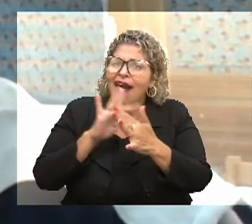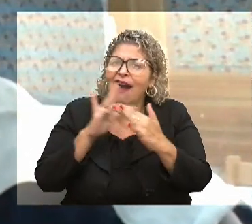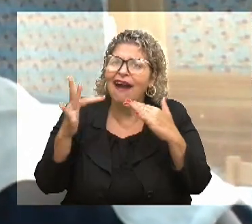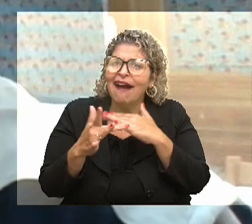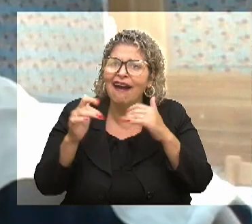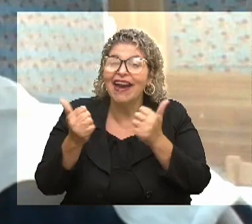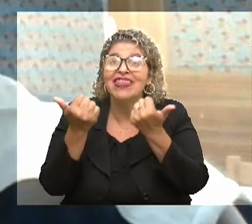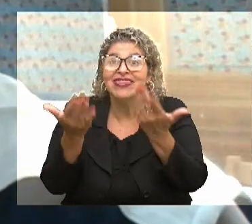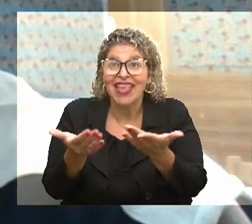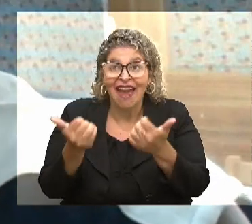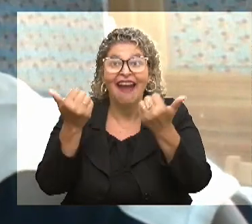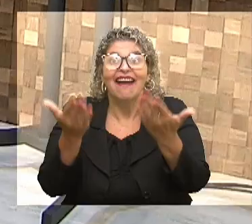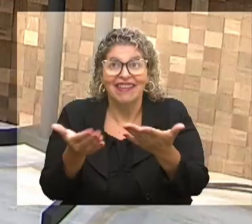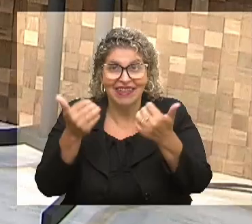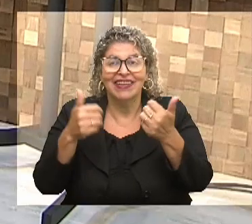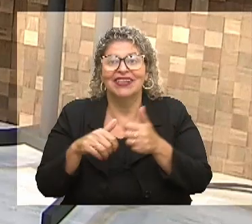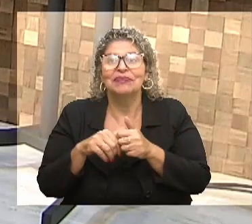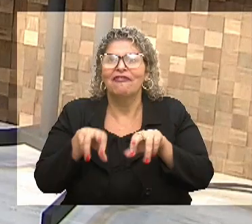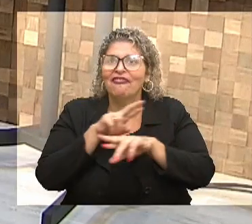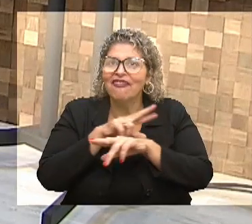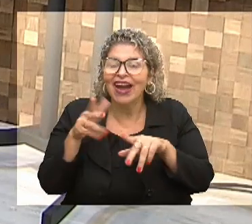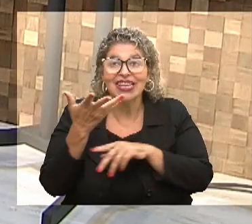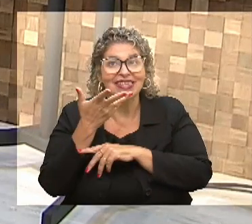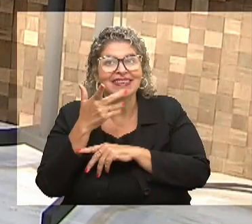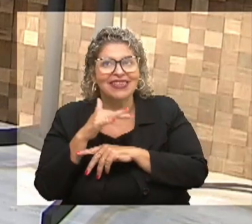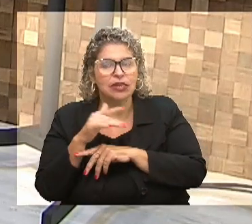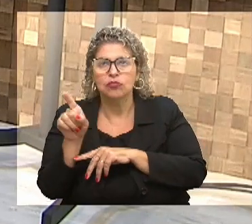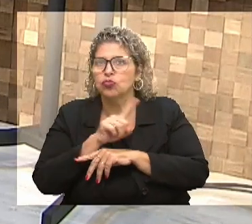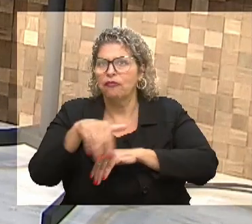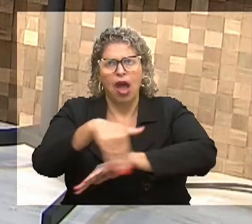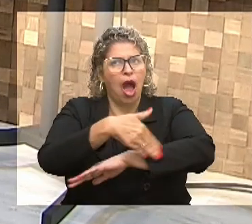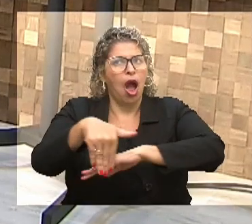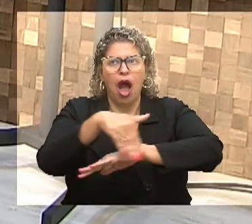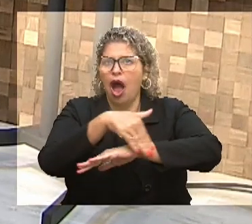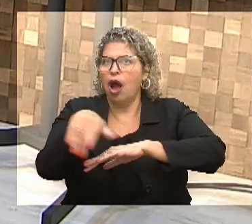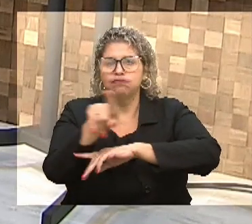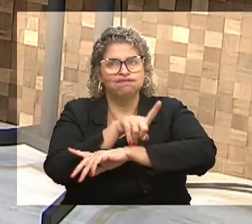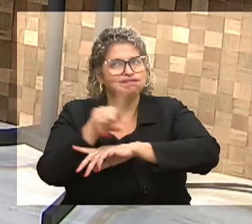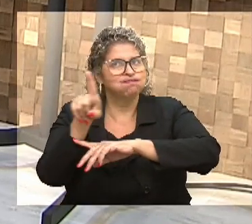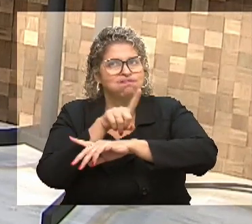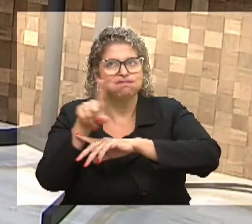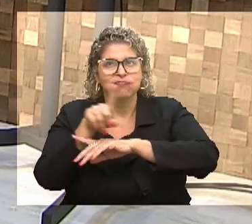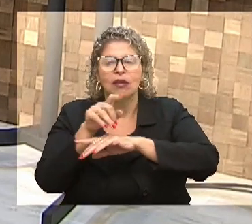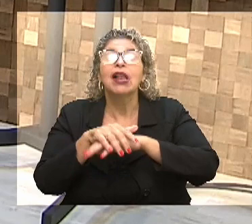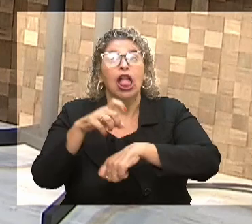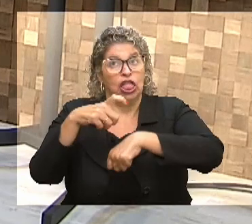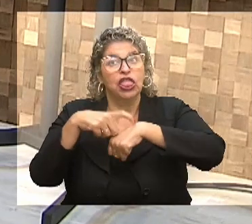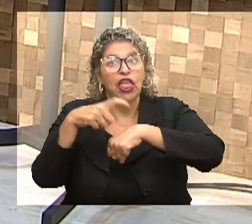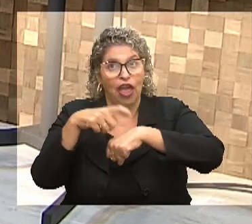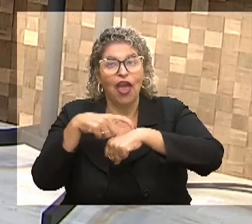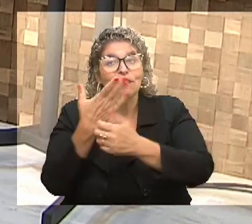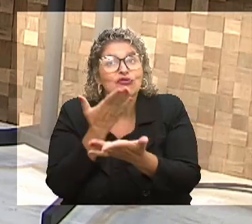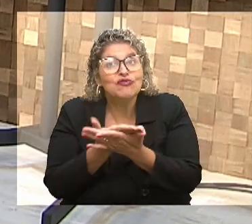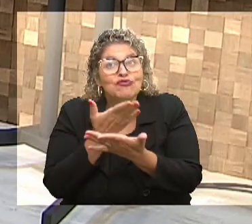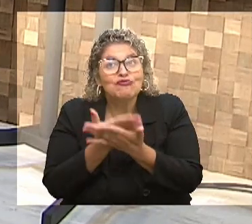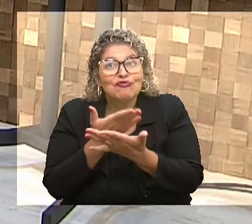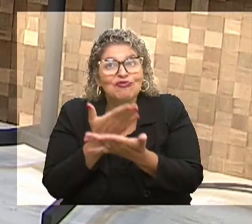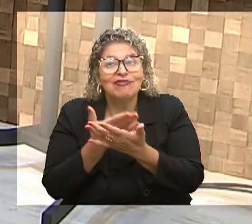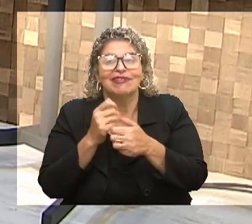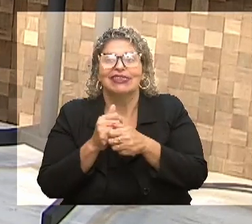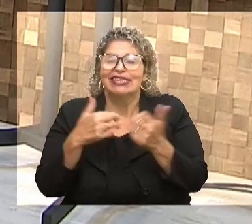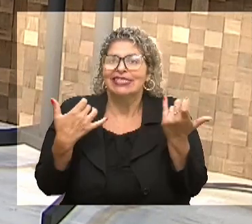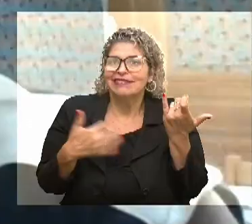gostando e vieram vindo trazer. Hoje as nossas crianças não ficam mais nas ruas. Eles têm o tempo de estudo, o tempo de